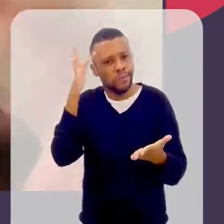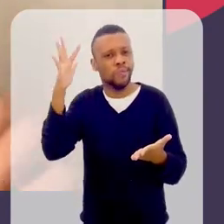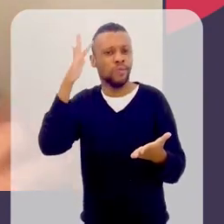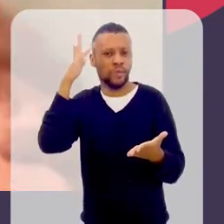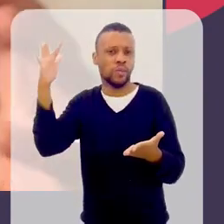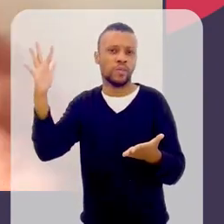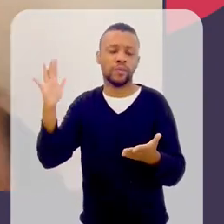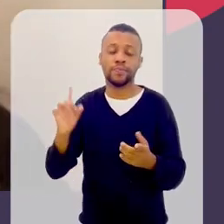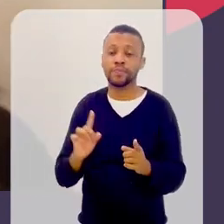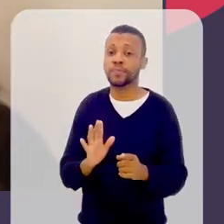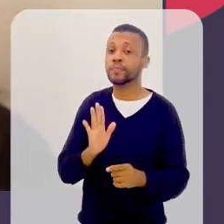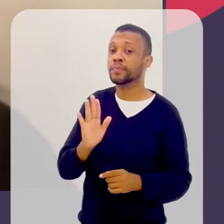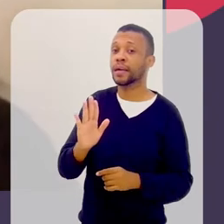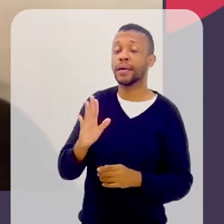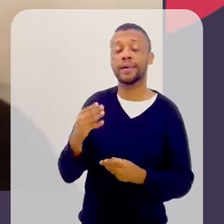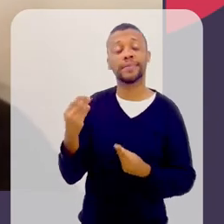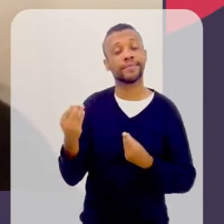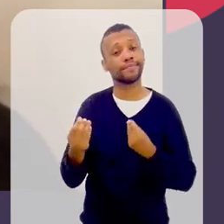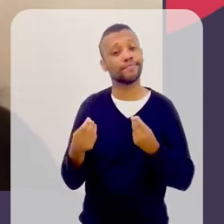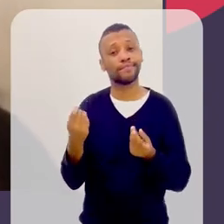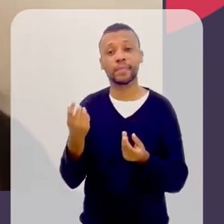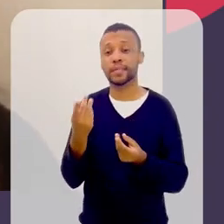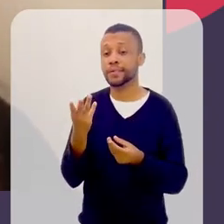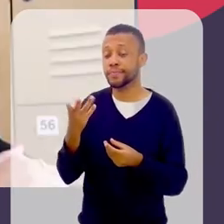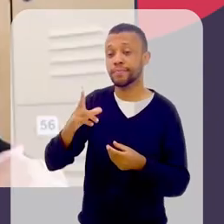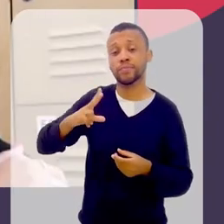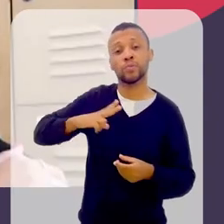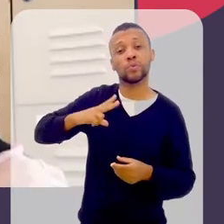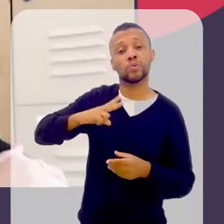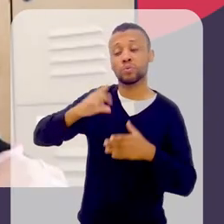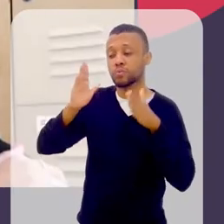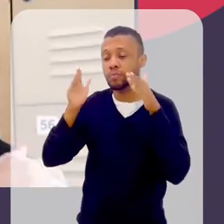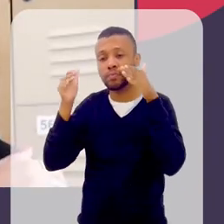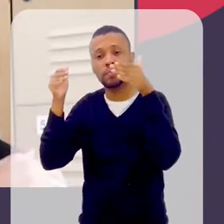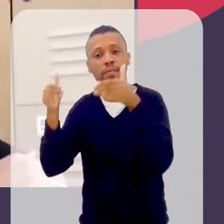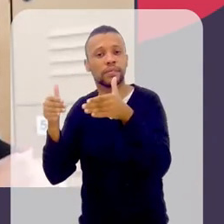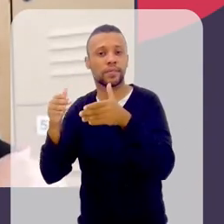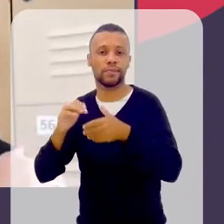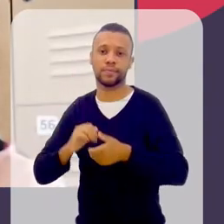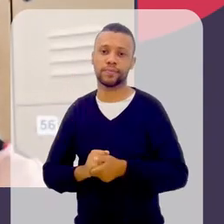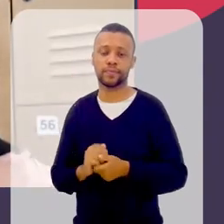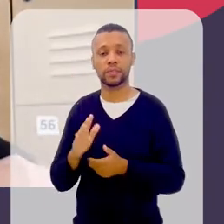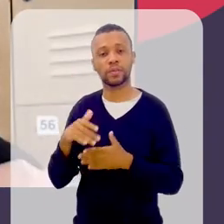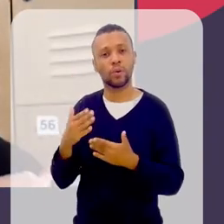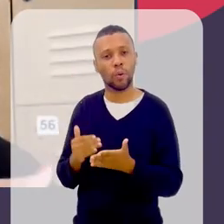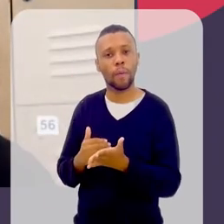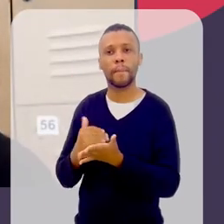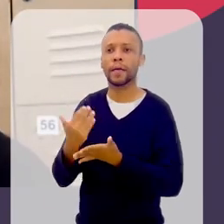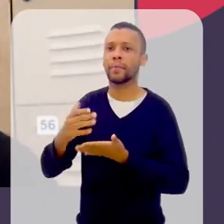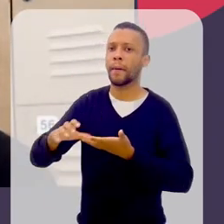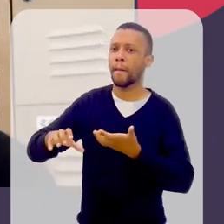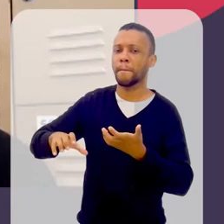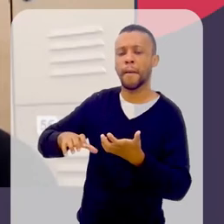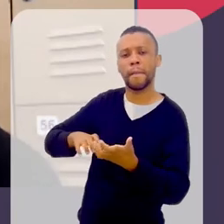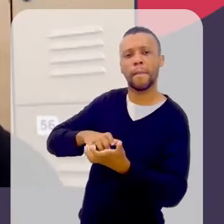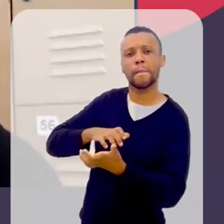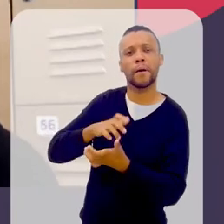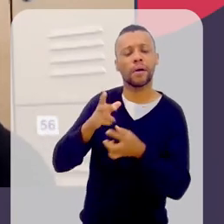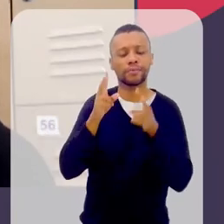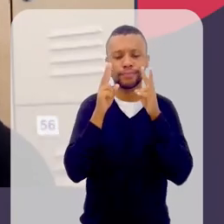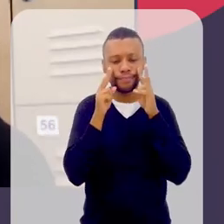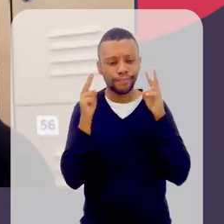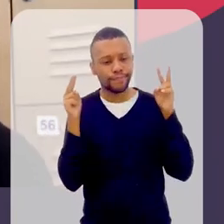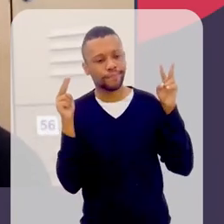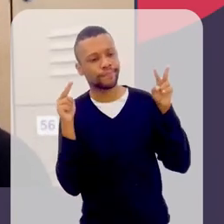Mas era assim, né? Era no âmbito do privado. Então, começa um movimento de reconhecimento de